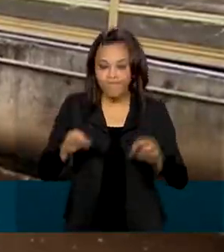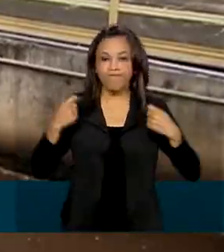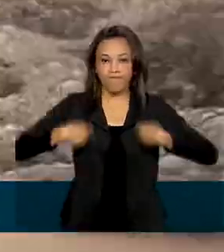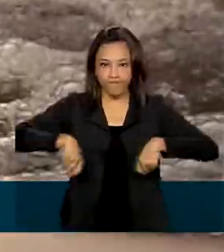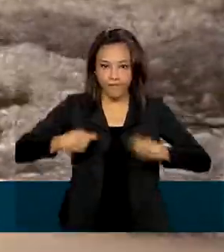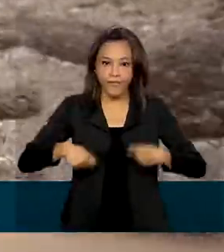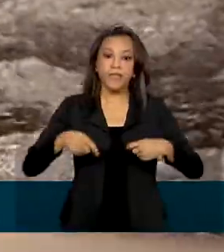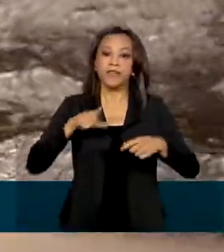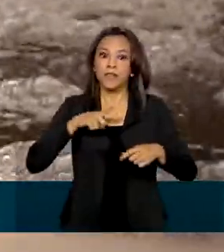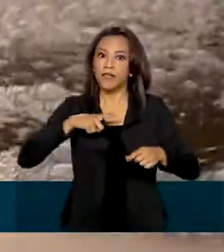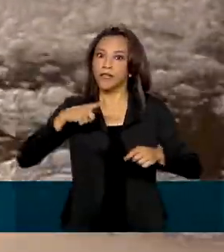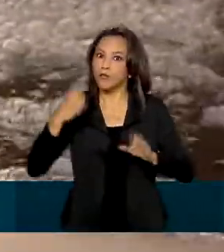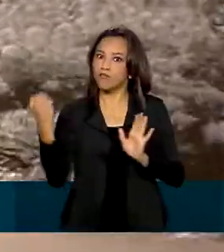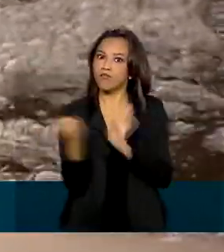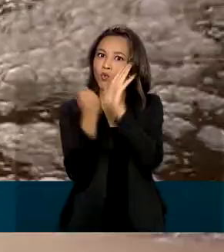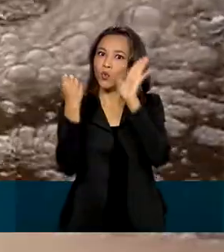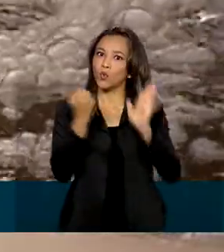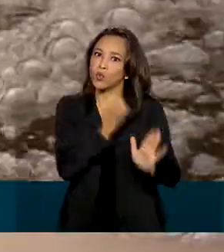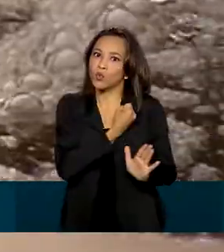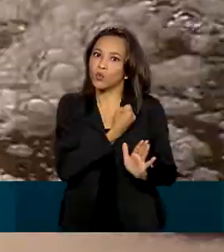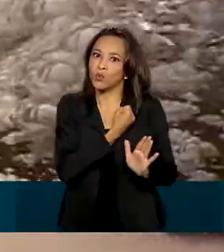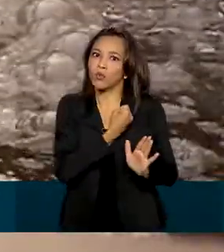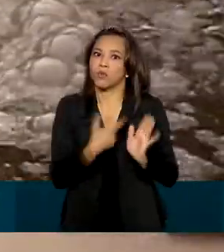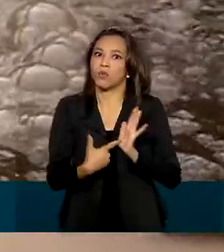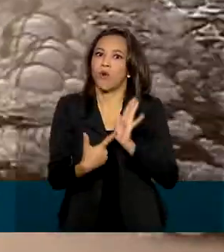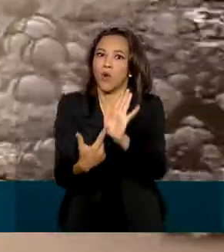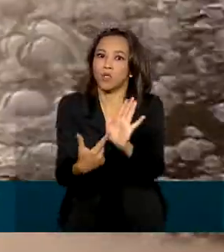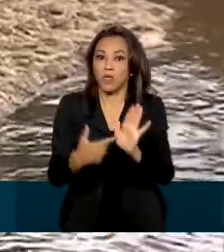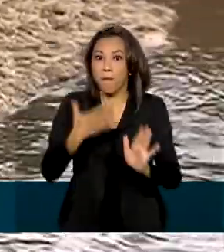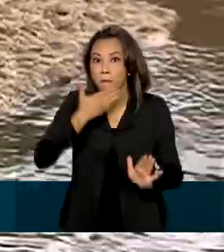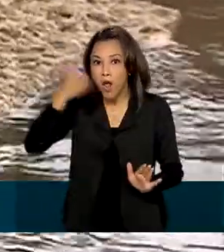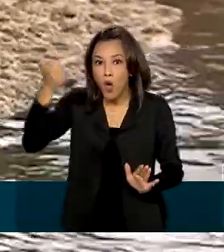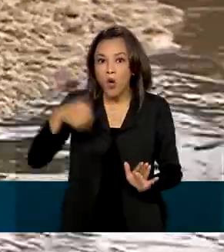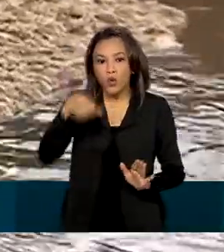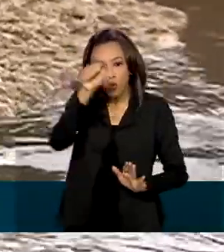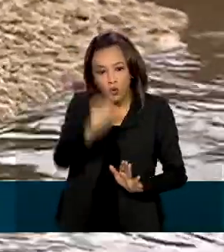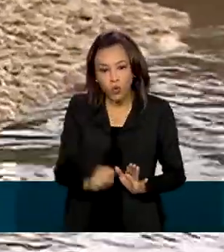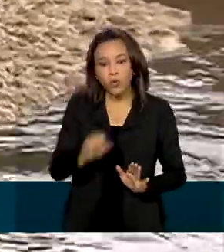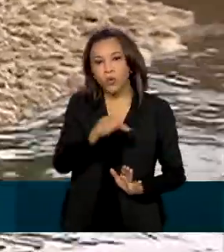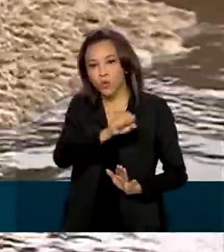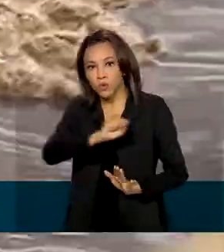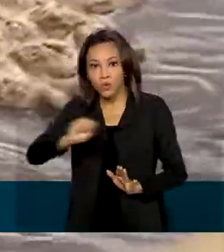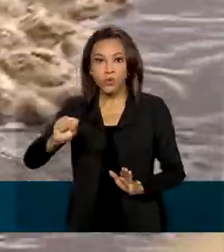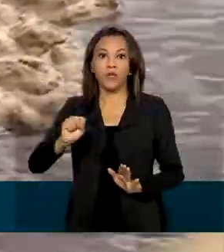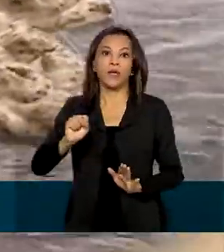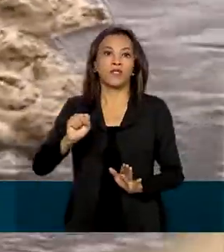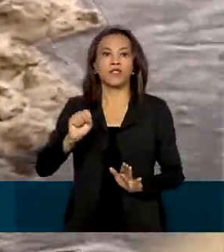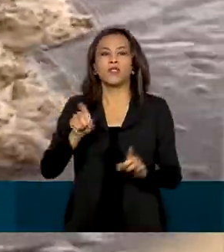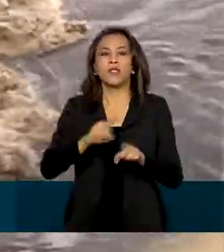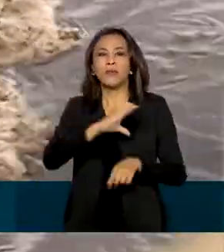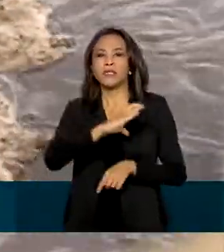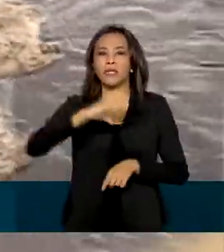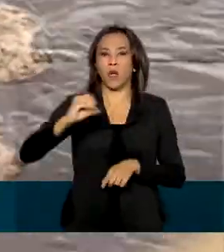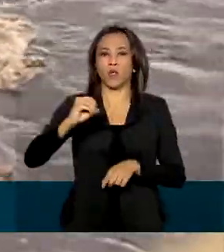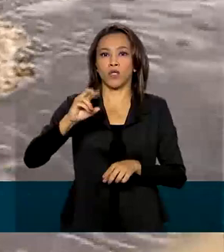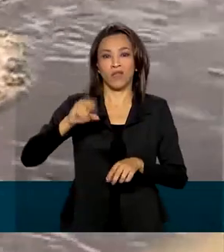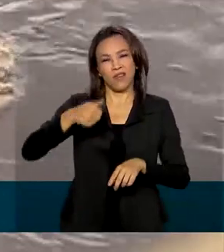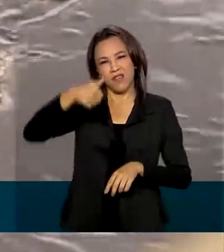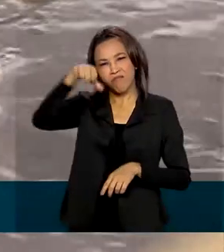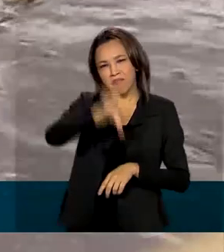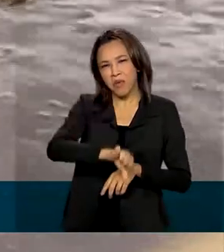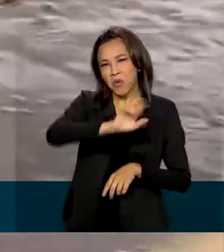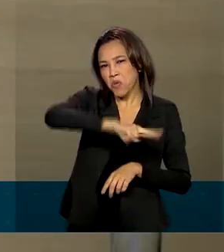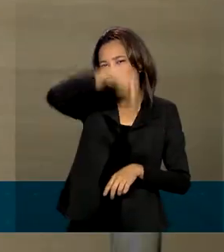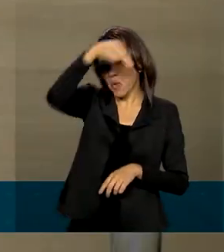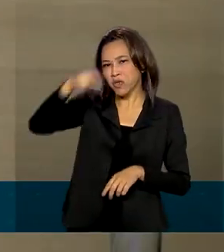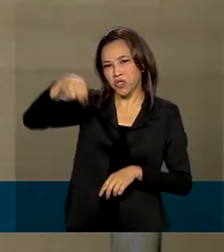marcante nos números. Os índices são melhores nas regiões sul, sudeste e centro-oeste, em detrimento do norte e